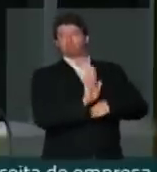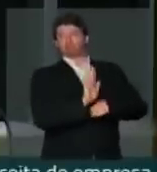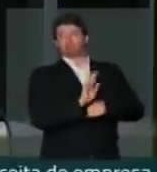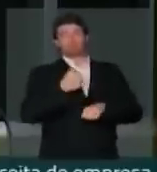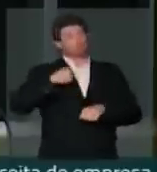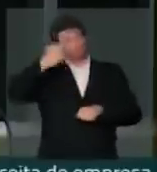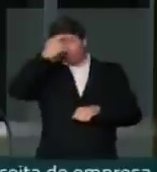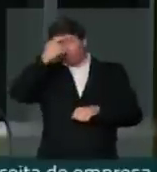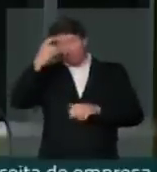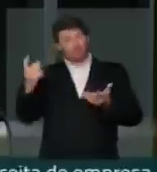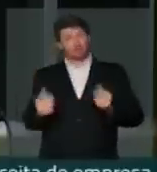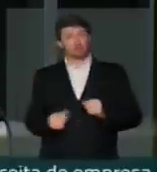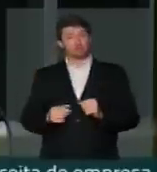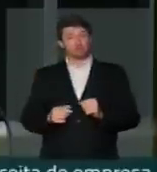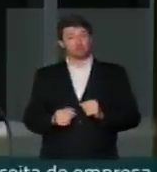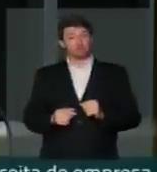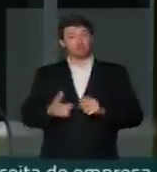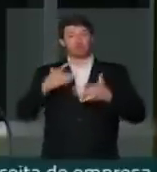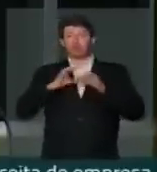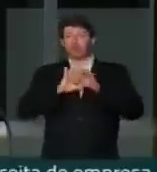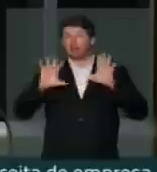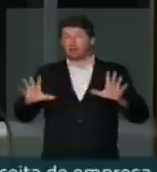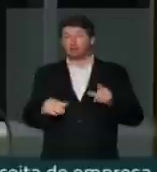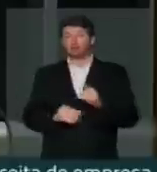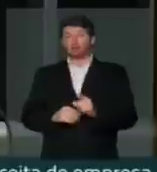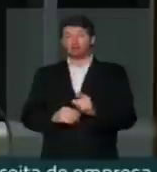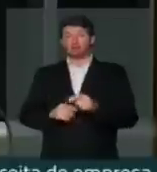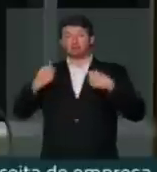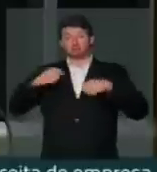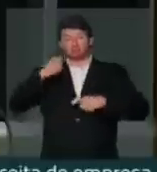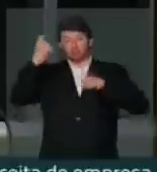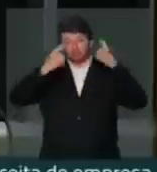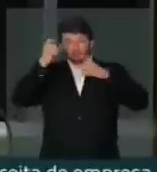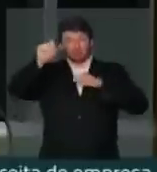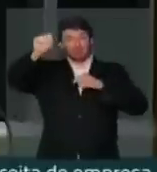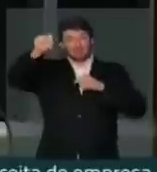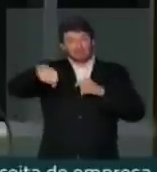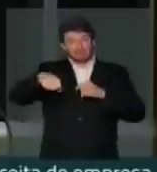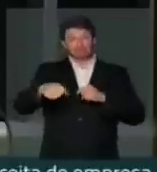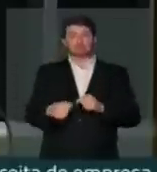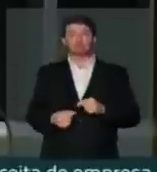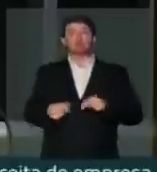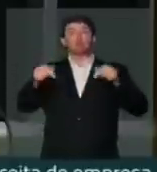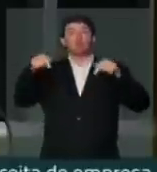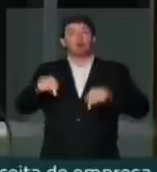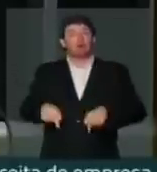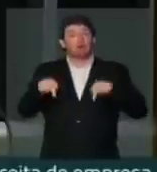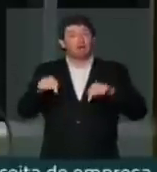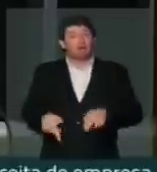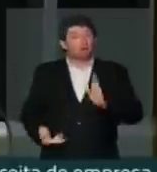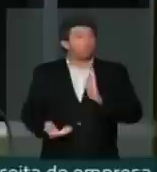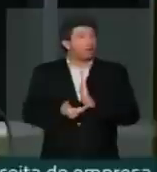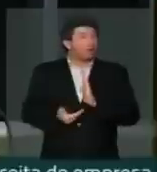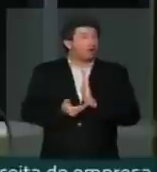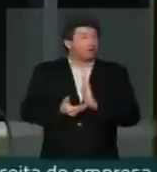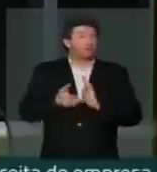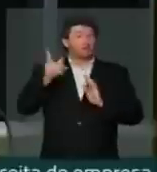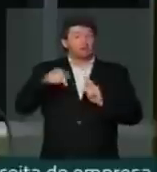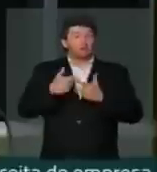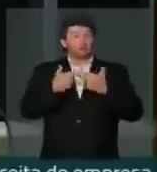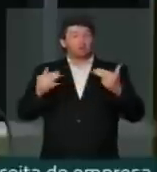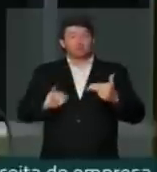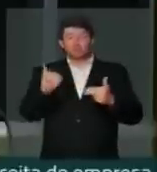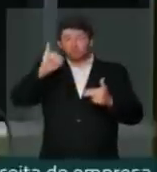coerência, é preciso ter independência, é preciso ter preocupação com este parlamento, que é algo